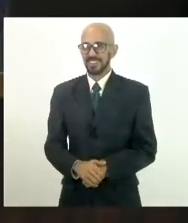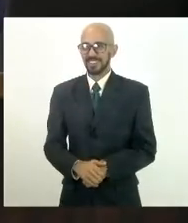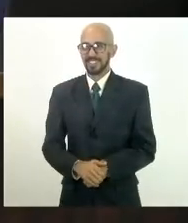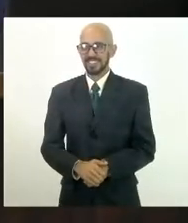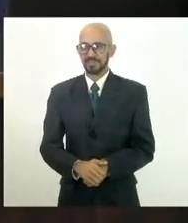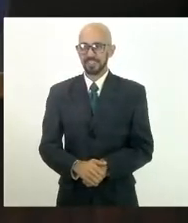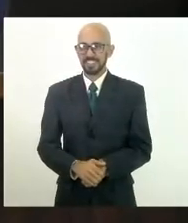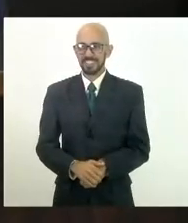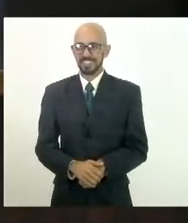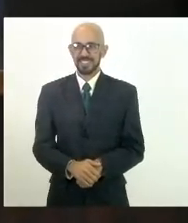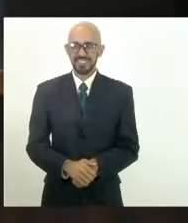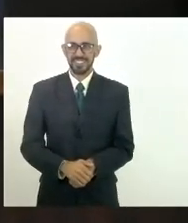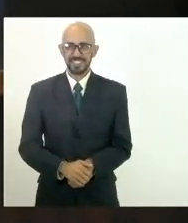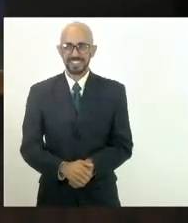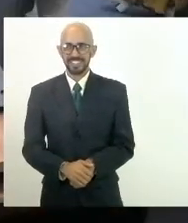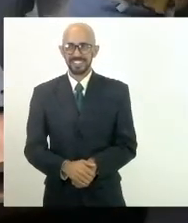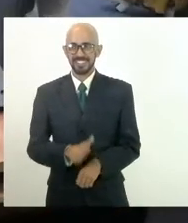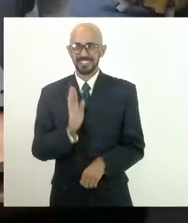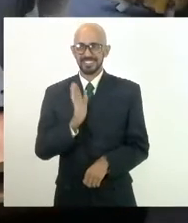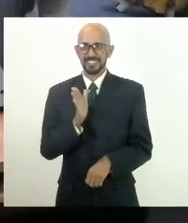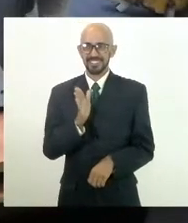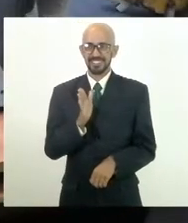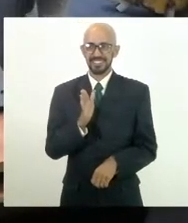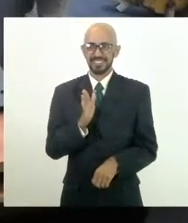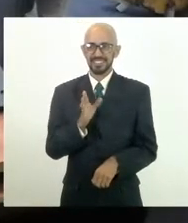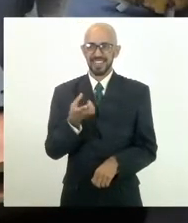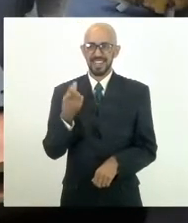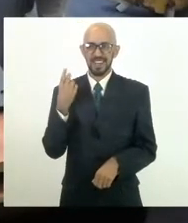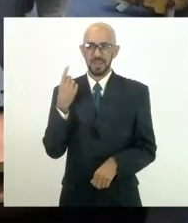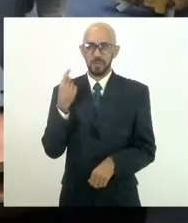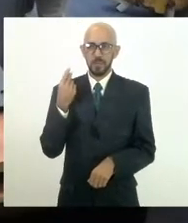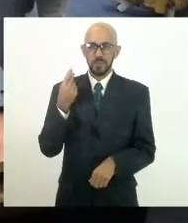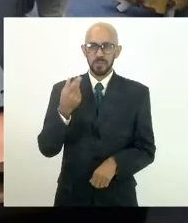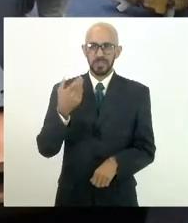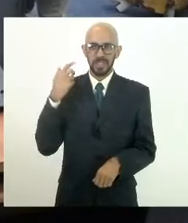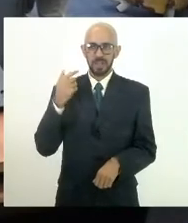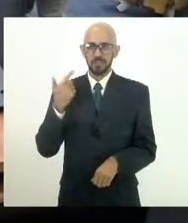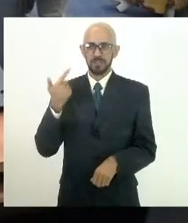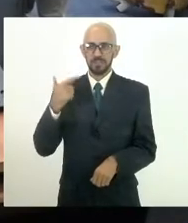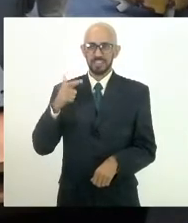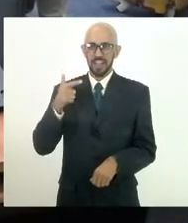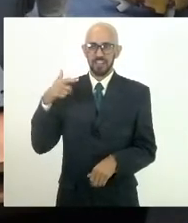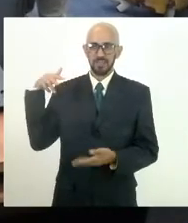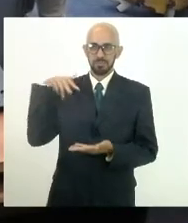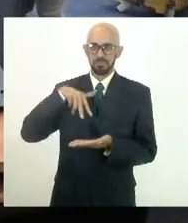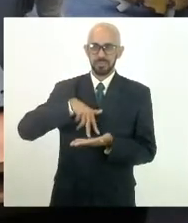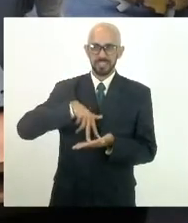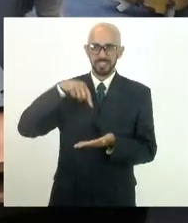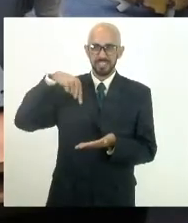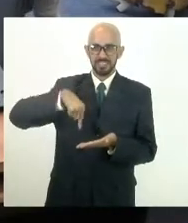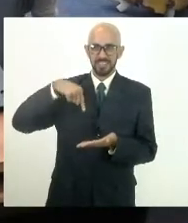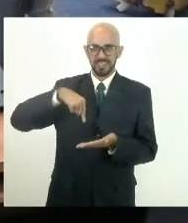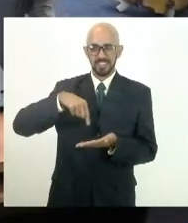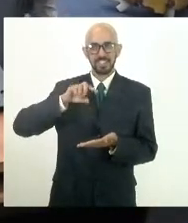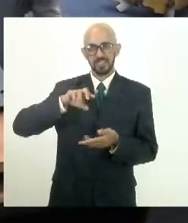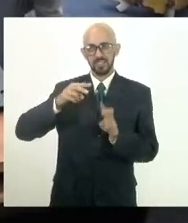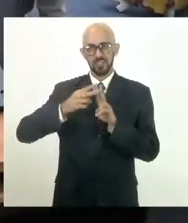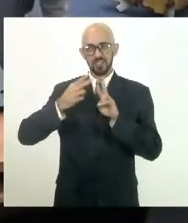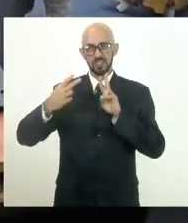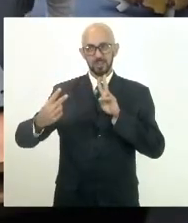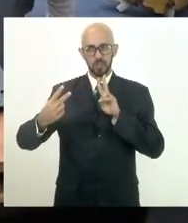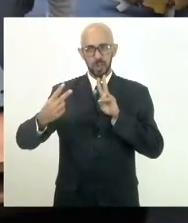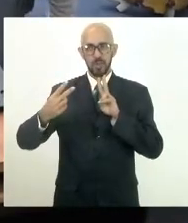que há muito não fazia presente só virtualmente,